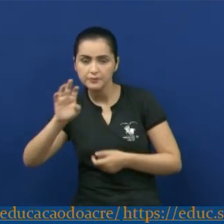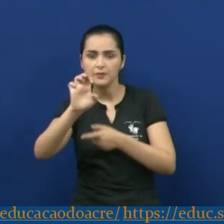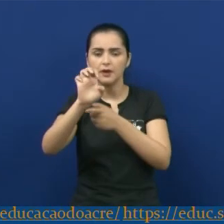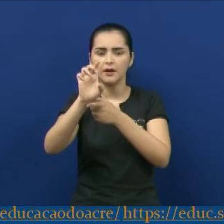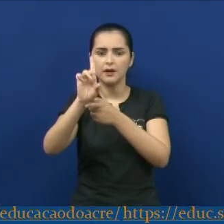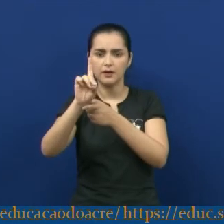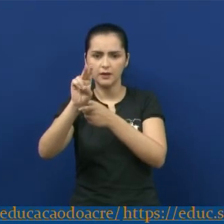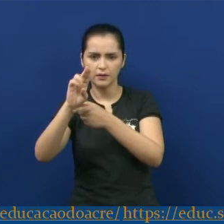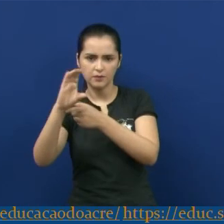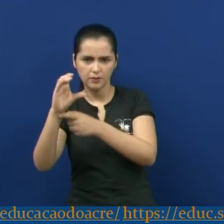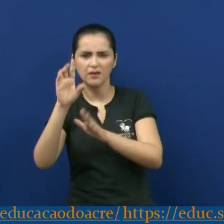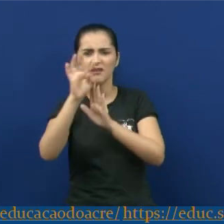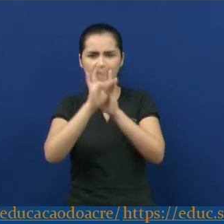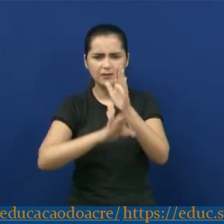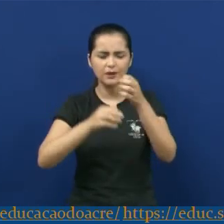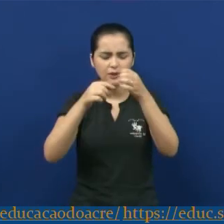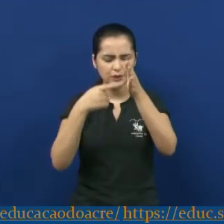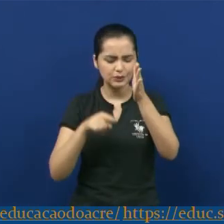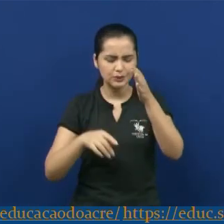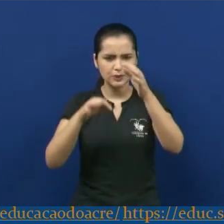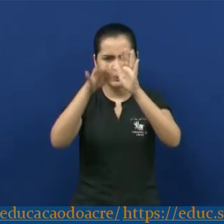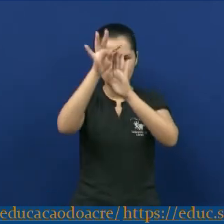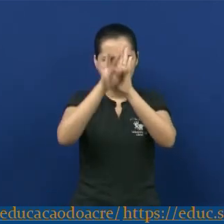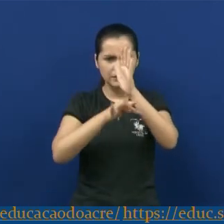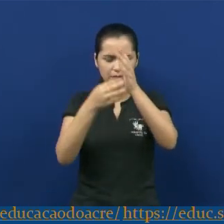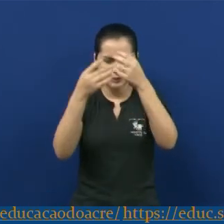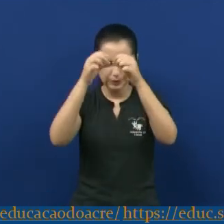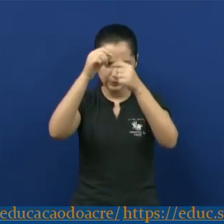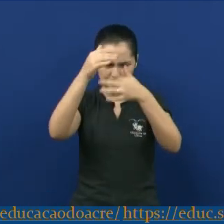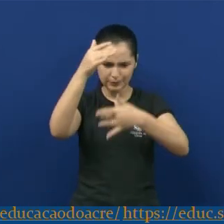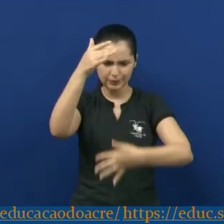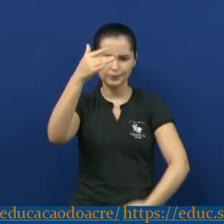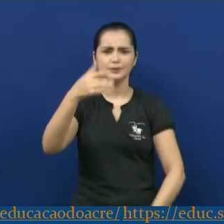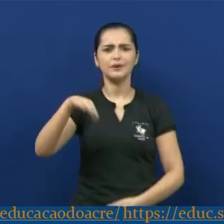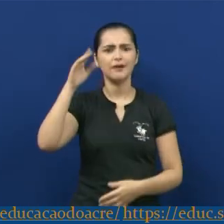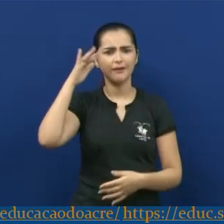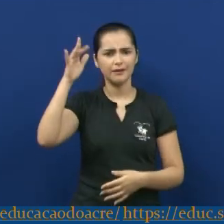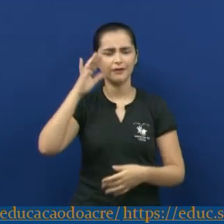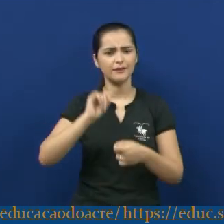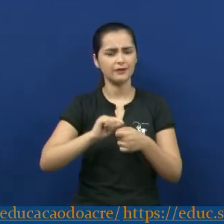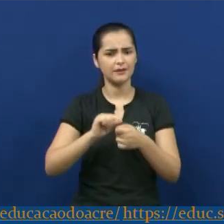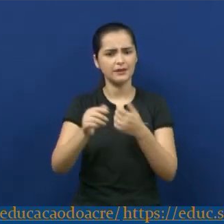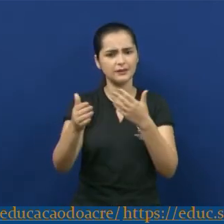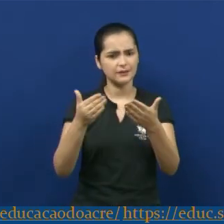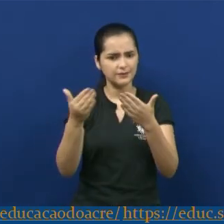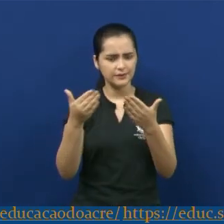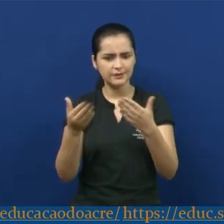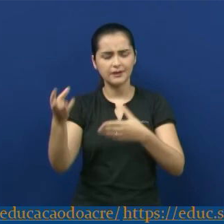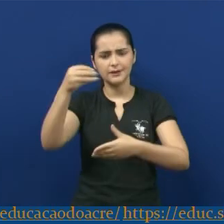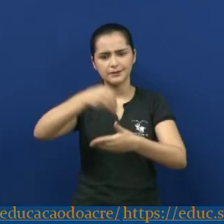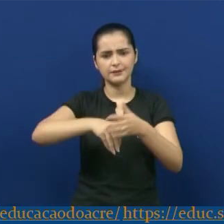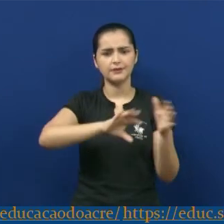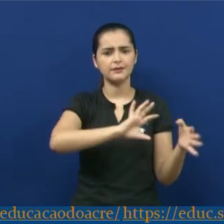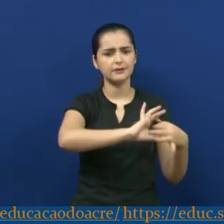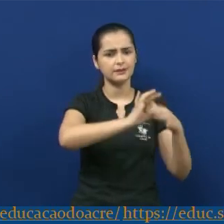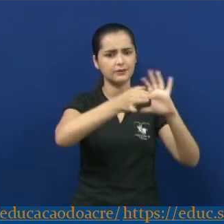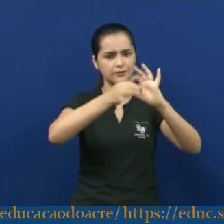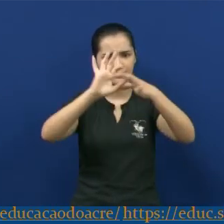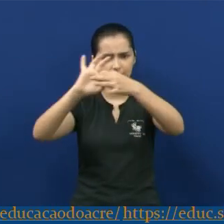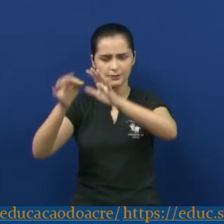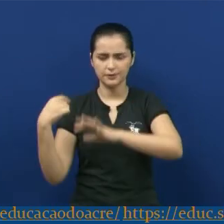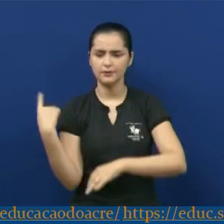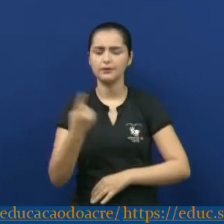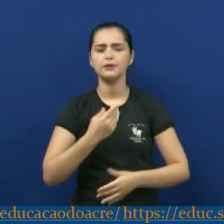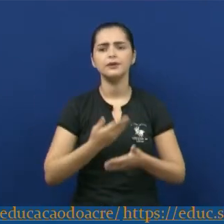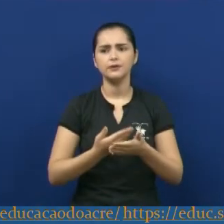São textos mais longos para vocês refletirem. E fazerem uma análise dentro desse contexto que a gente estudou.